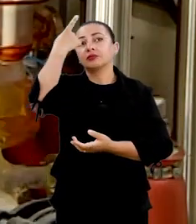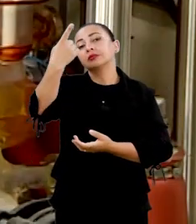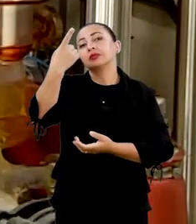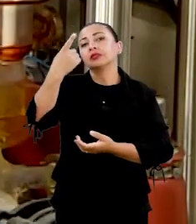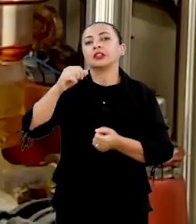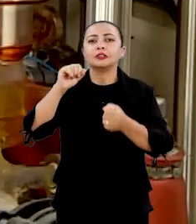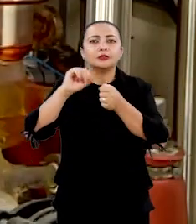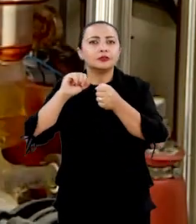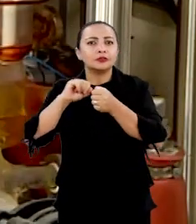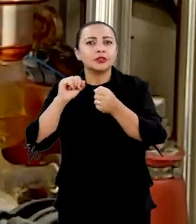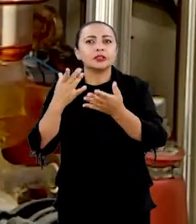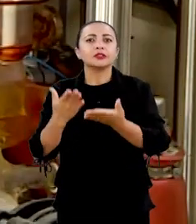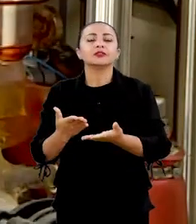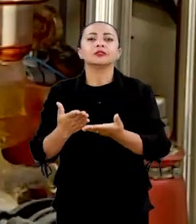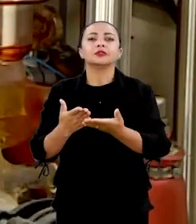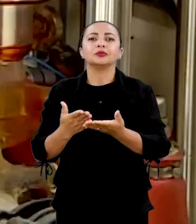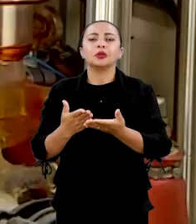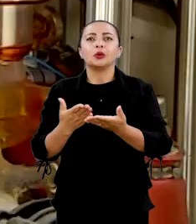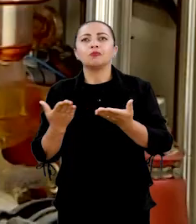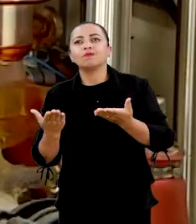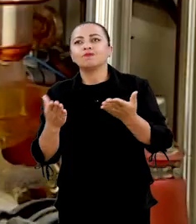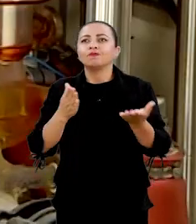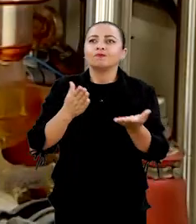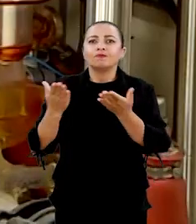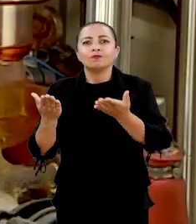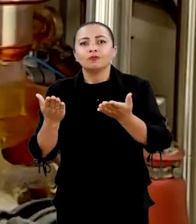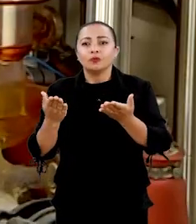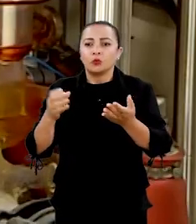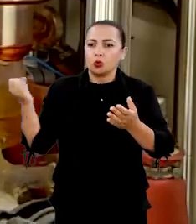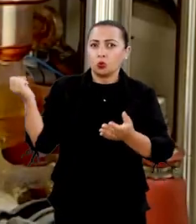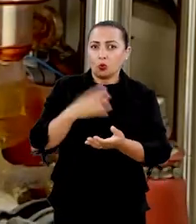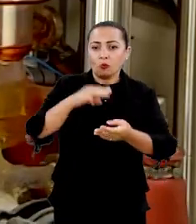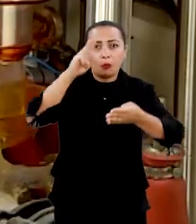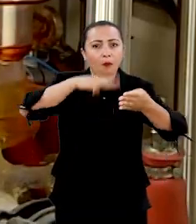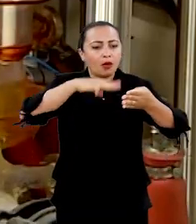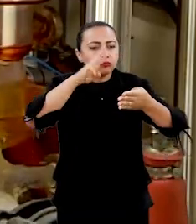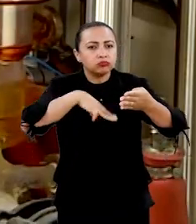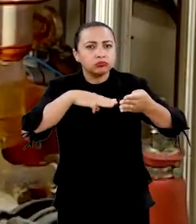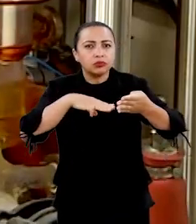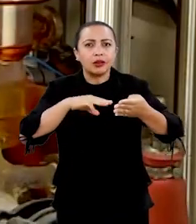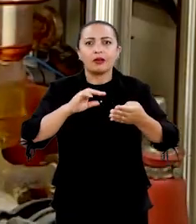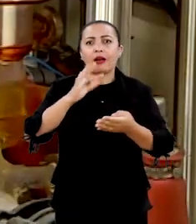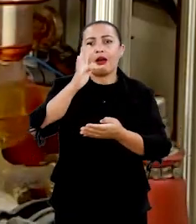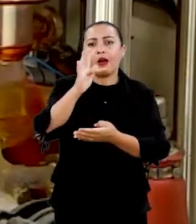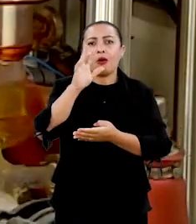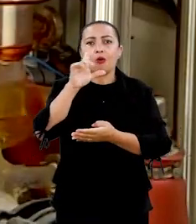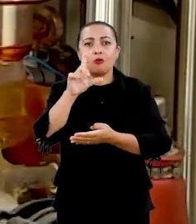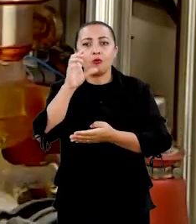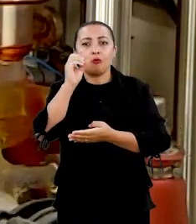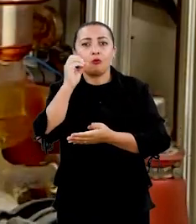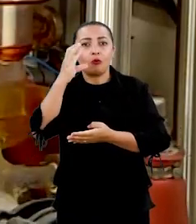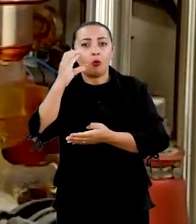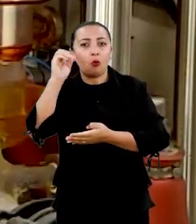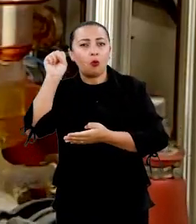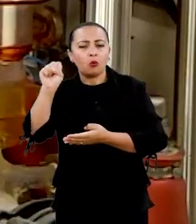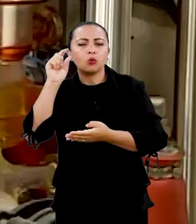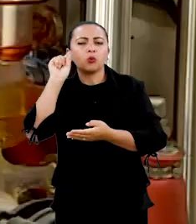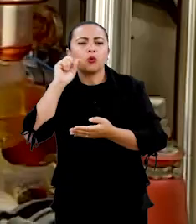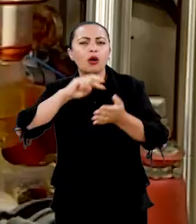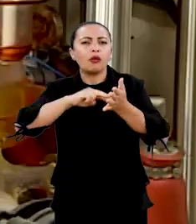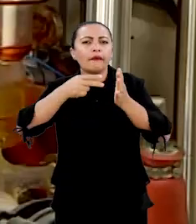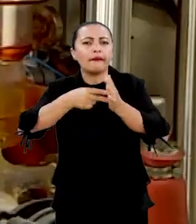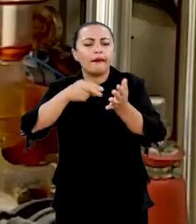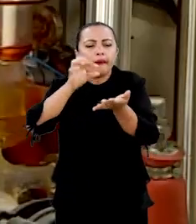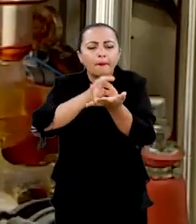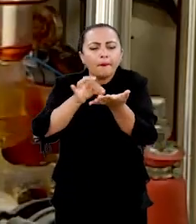se fazer um novo método, que seria a floculação iônica. E o que